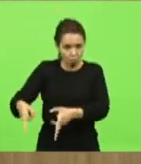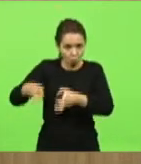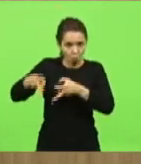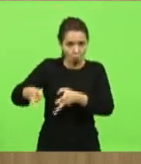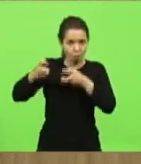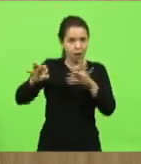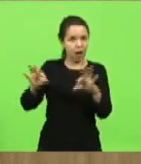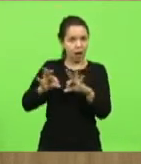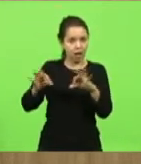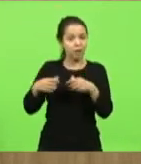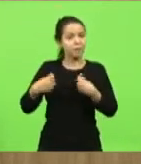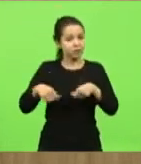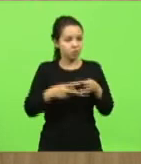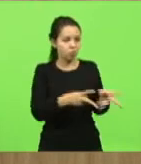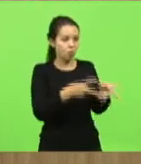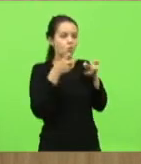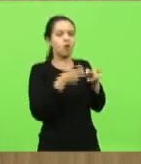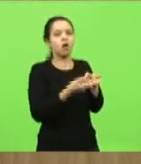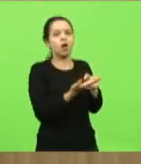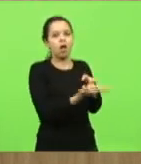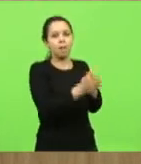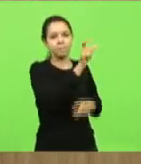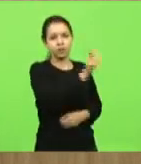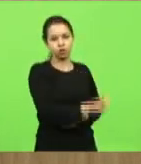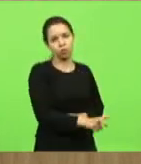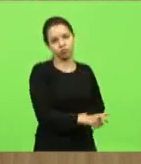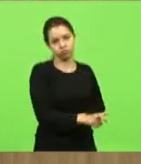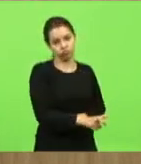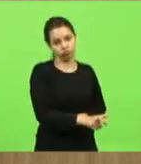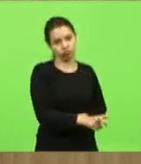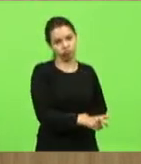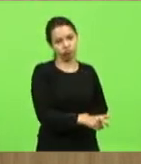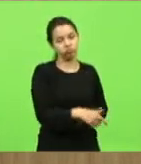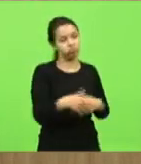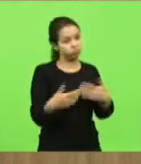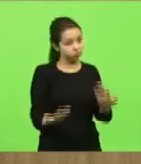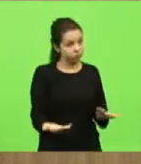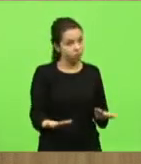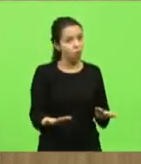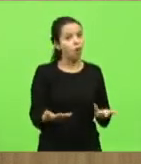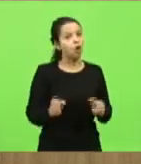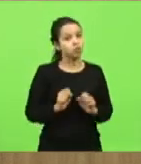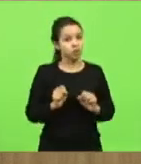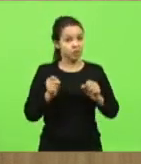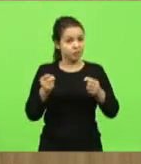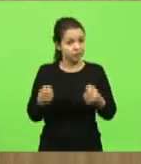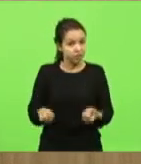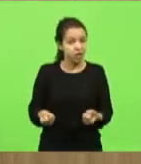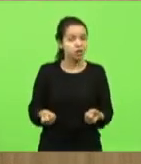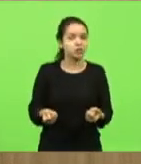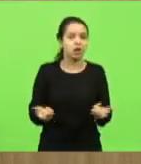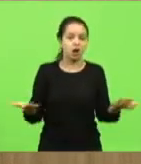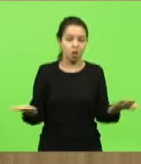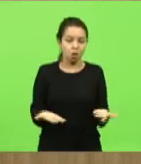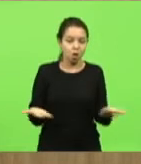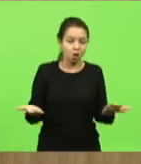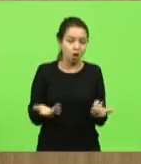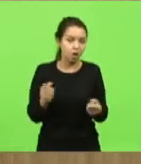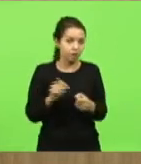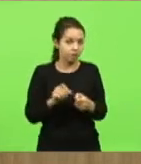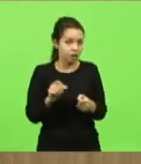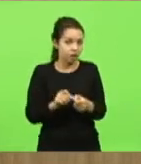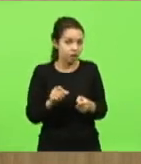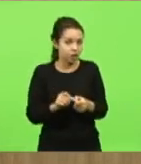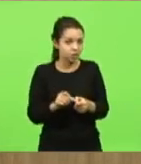então é essa defesa que eu faço de nós darmos prioridade a investimentos que